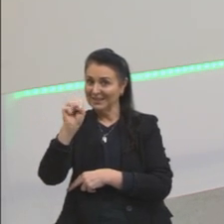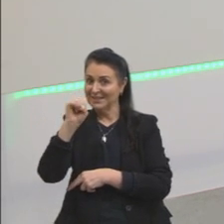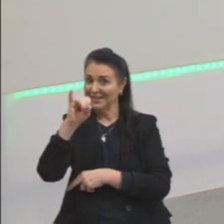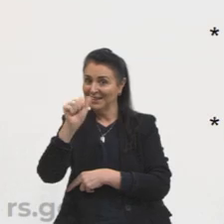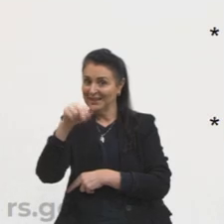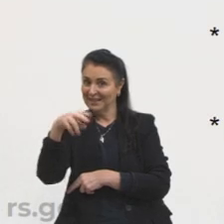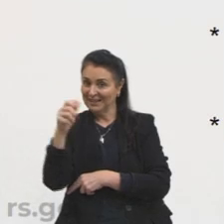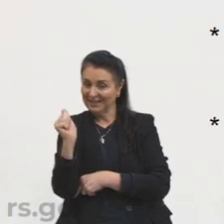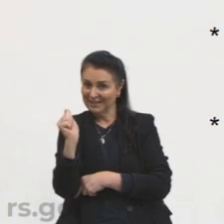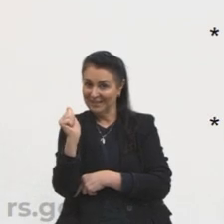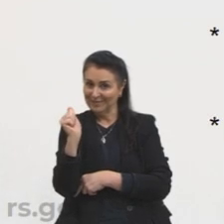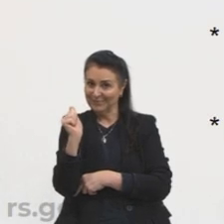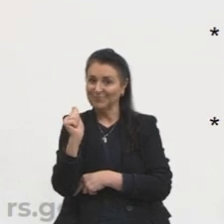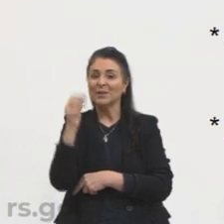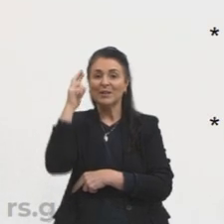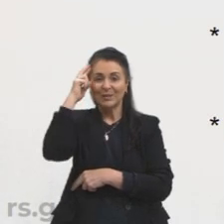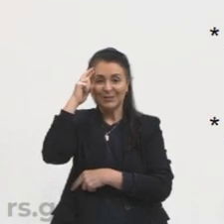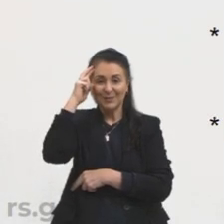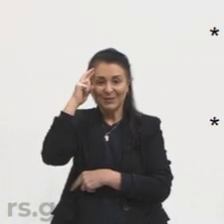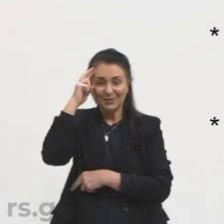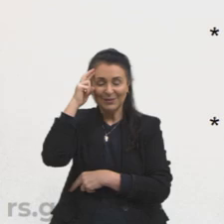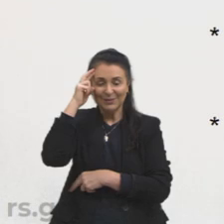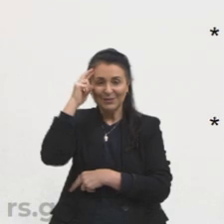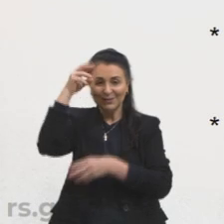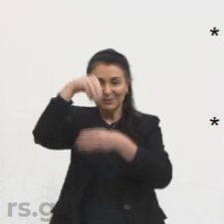ainda presentes no racionalismo cartesiano.